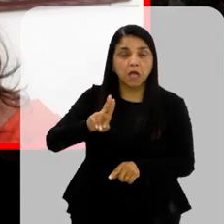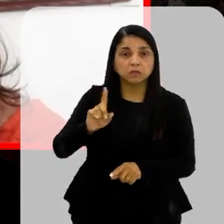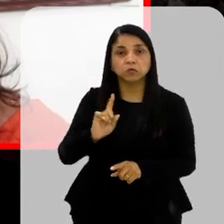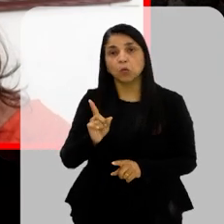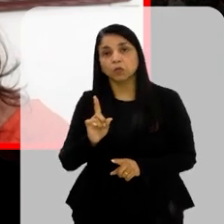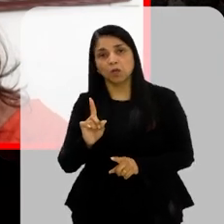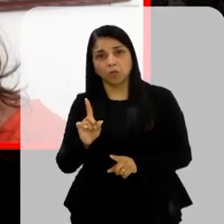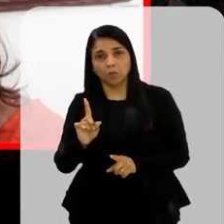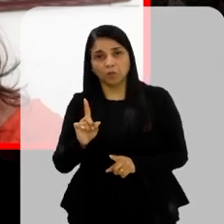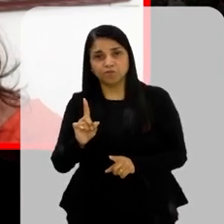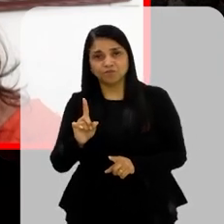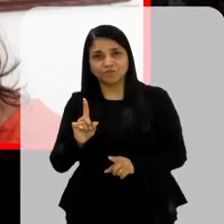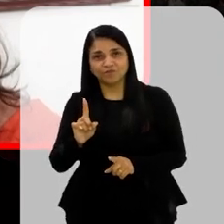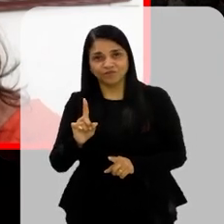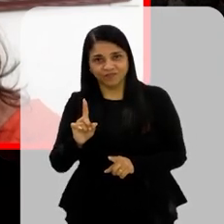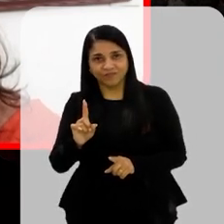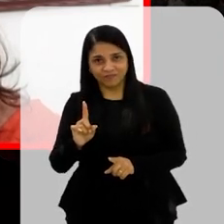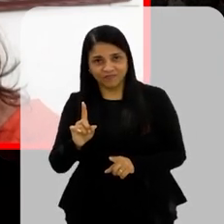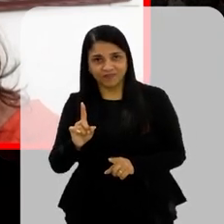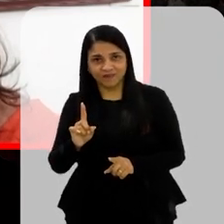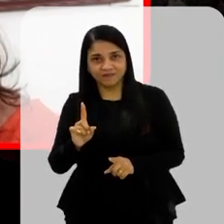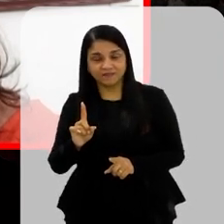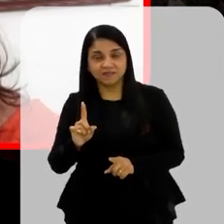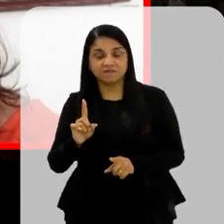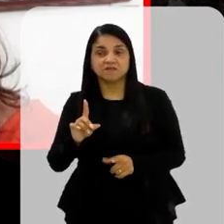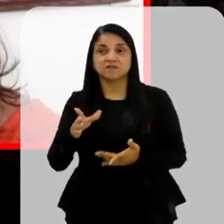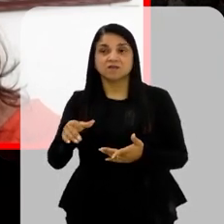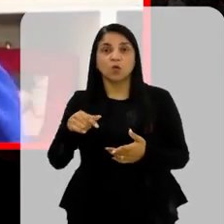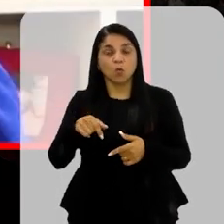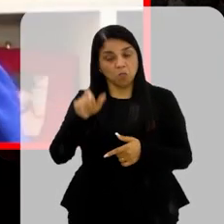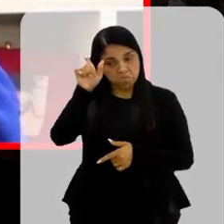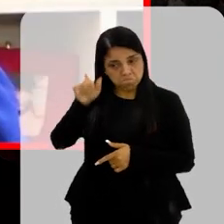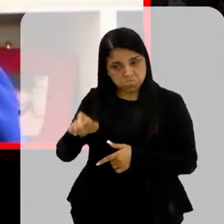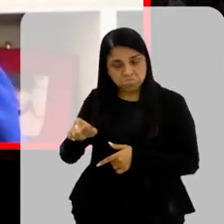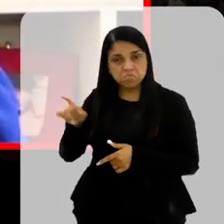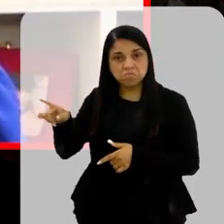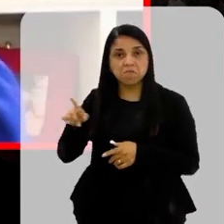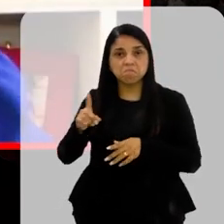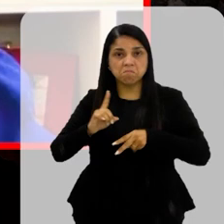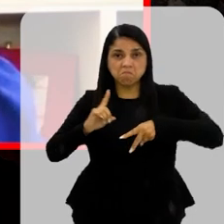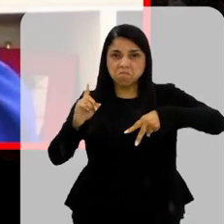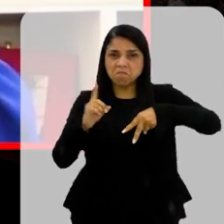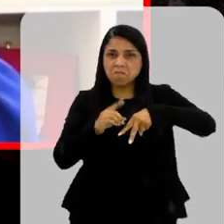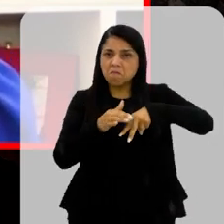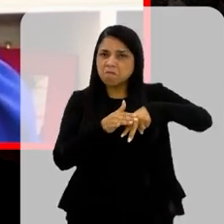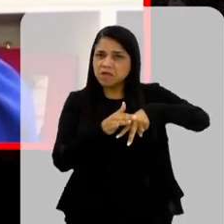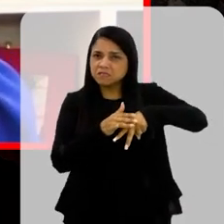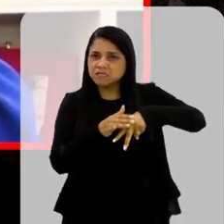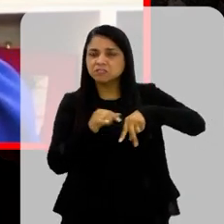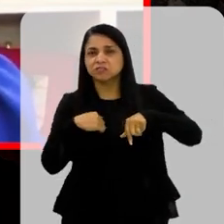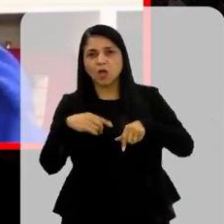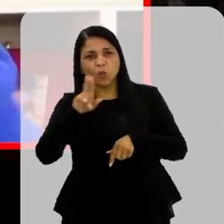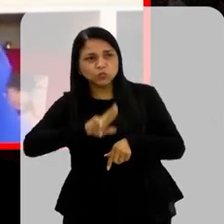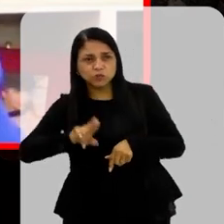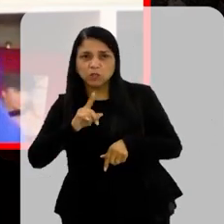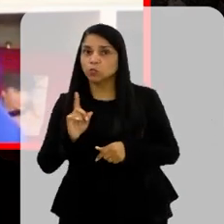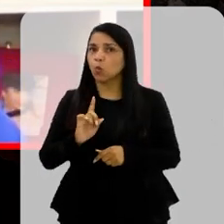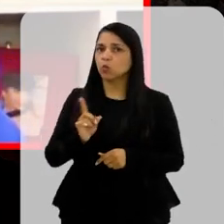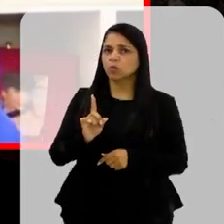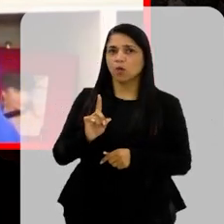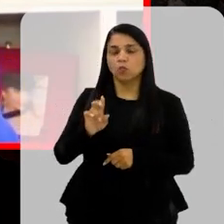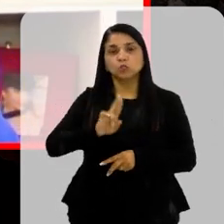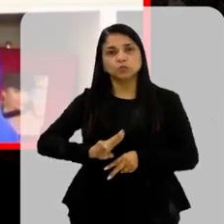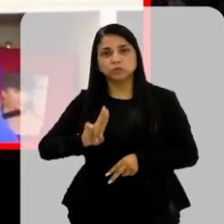usado Porque o recurso É escasso Então eu posso ver Se aquele paciente Está usando mesmo Então eu dou tira Para aquele paciente Se tem um outro